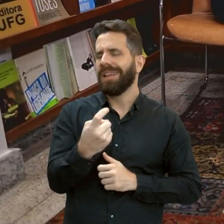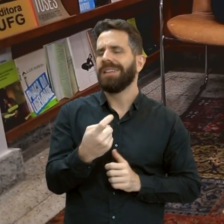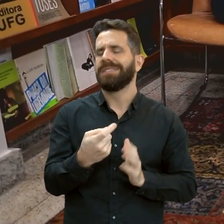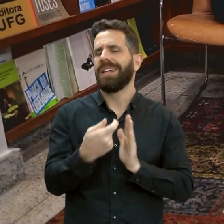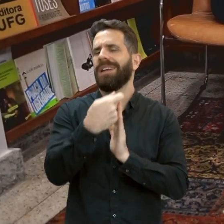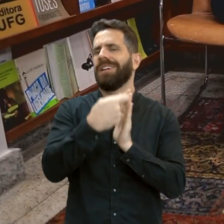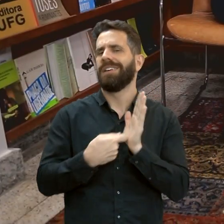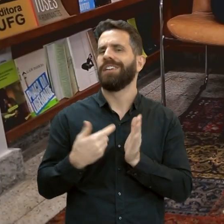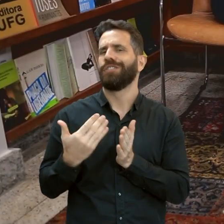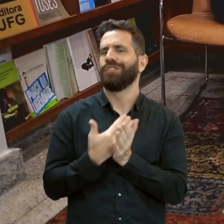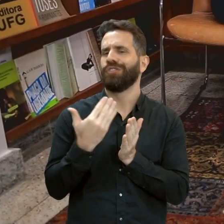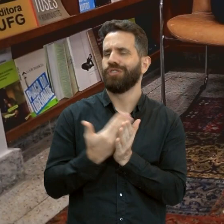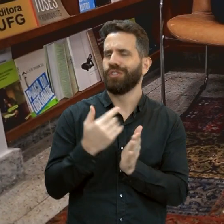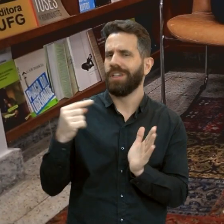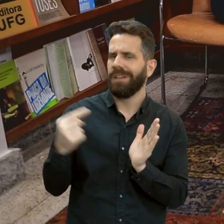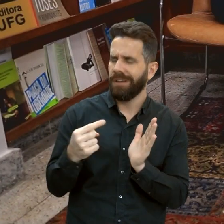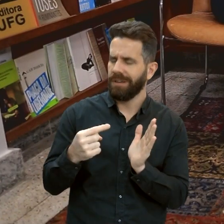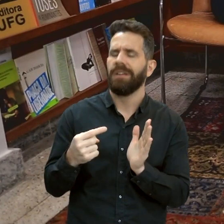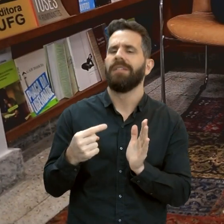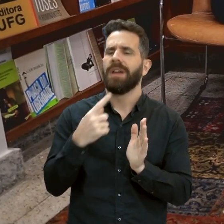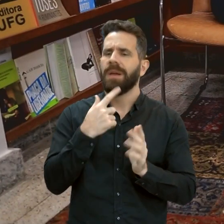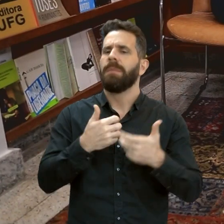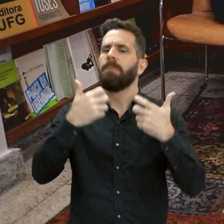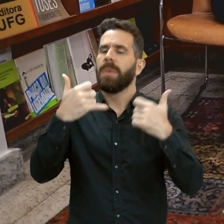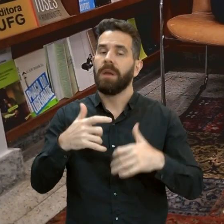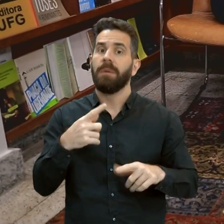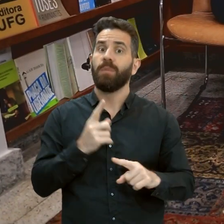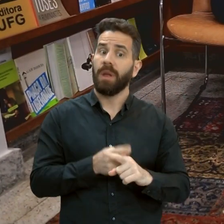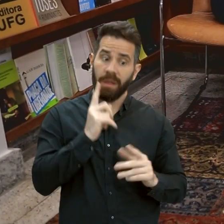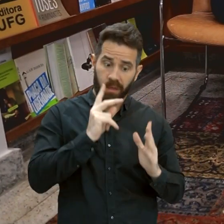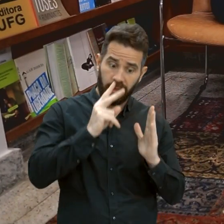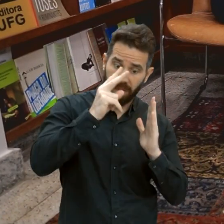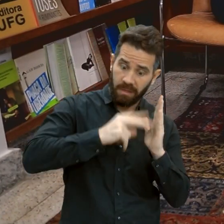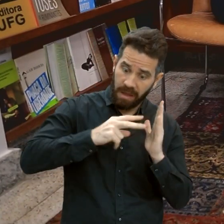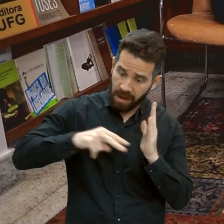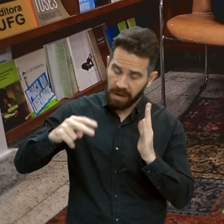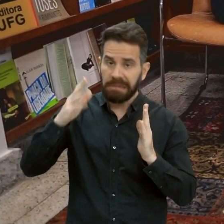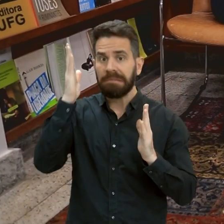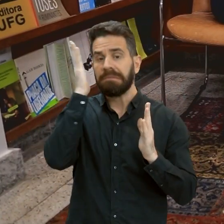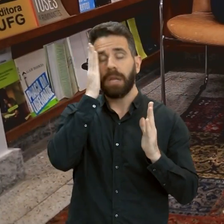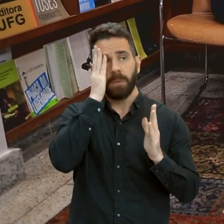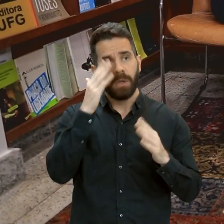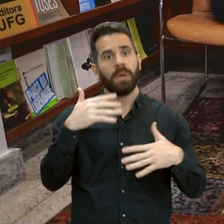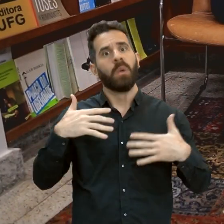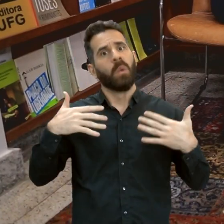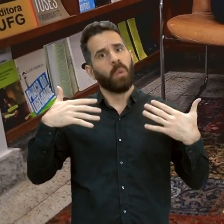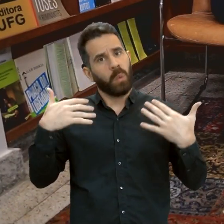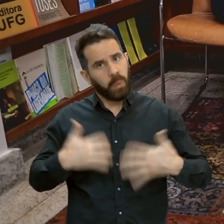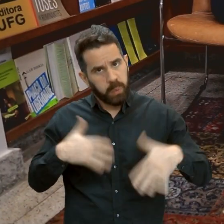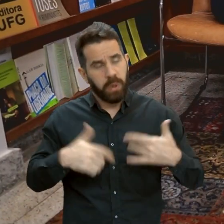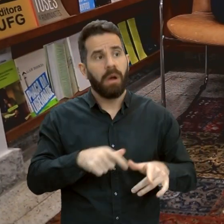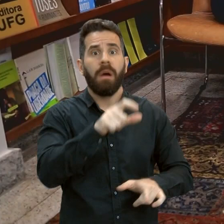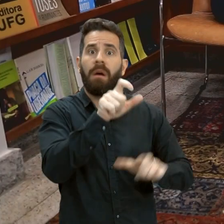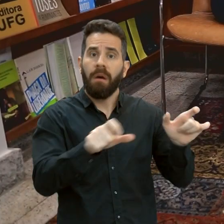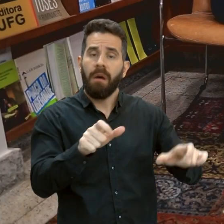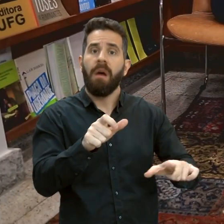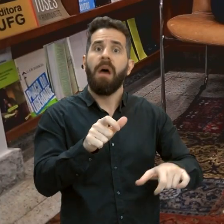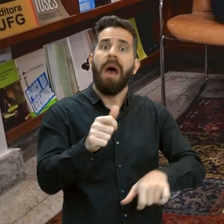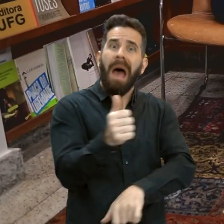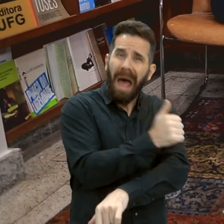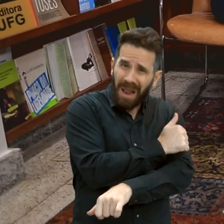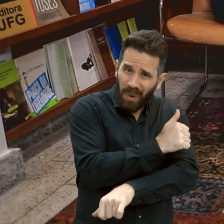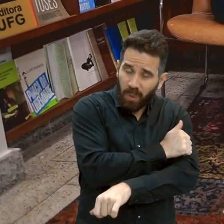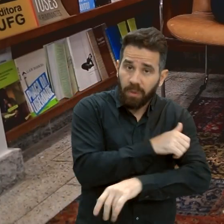ler e saber que os estudantes foram agentes